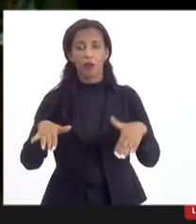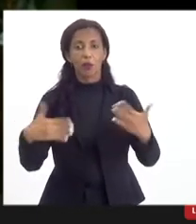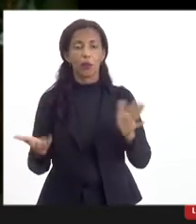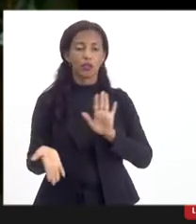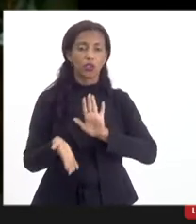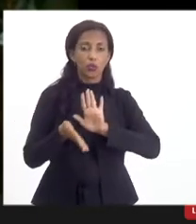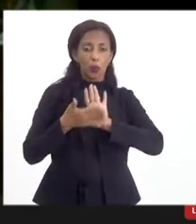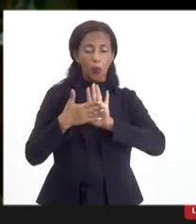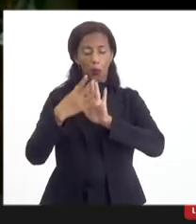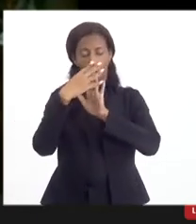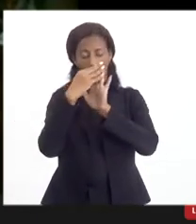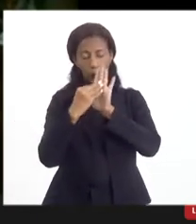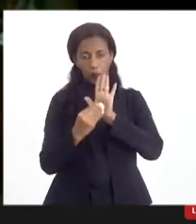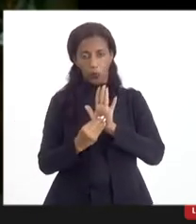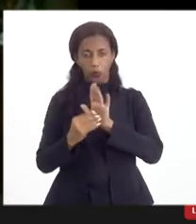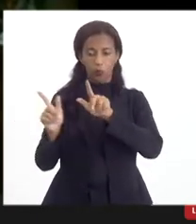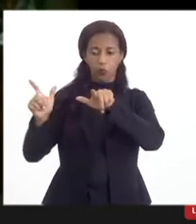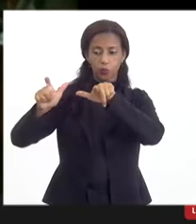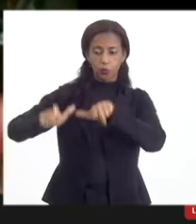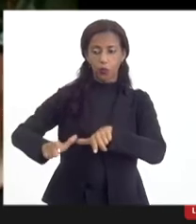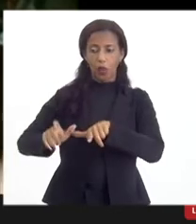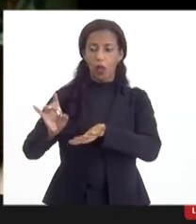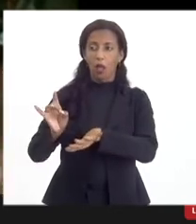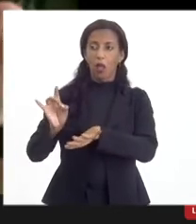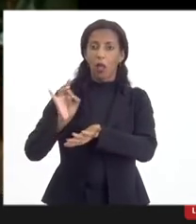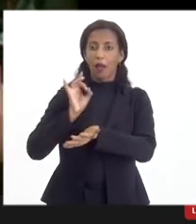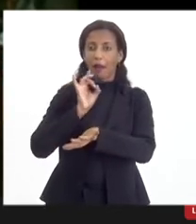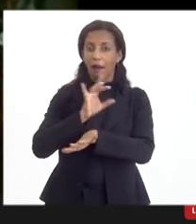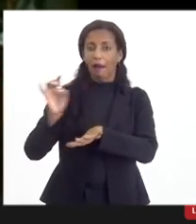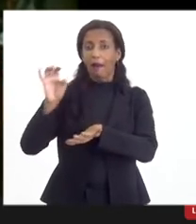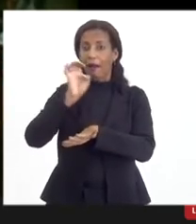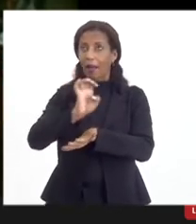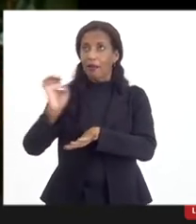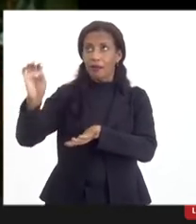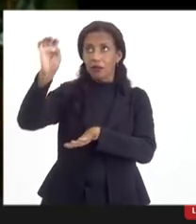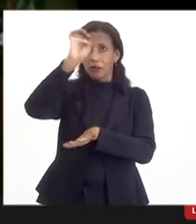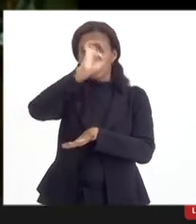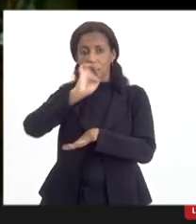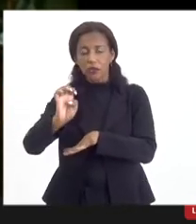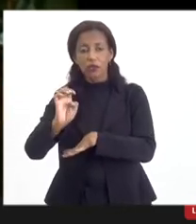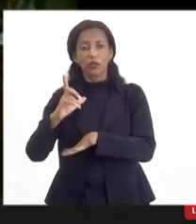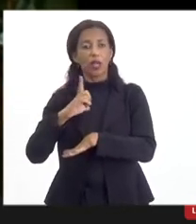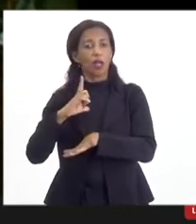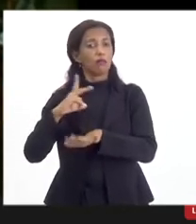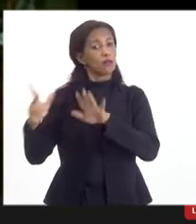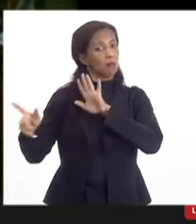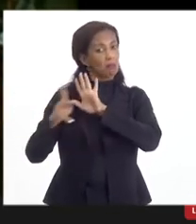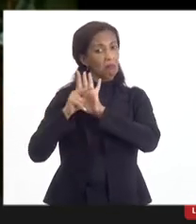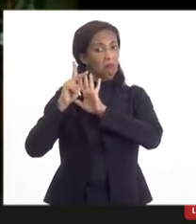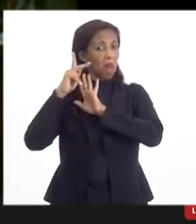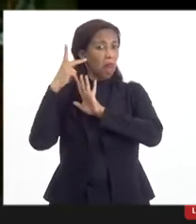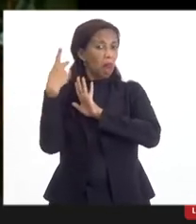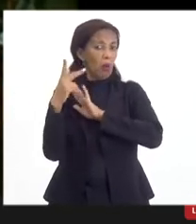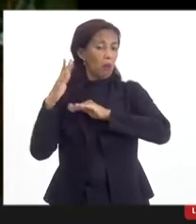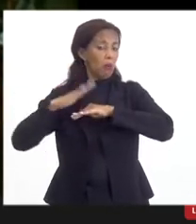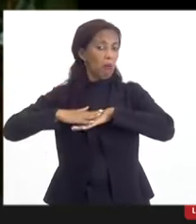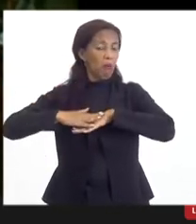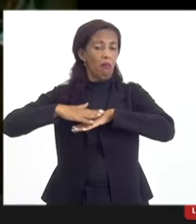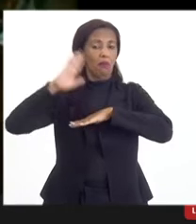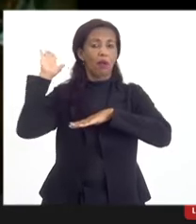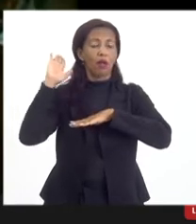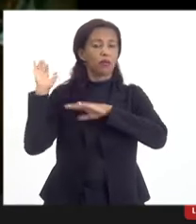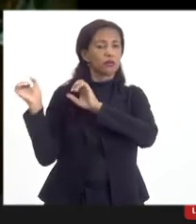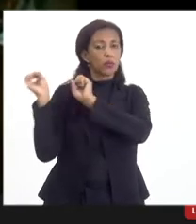gente propõe um conteúdo local, cada Estado vai ganhar naquilo que é o seu ponto máximo de